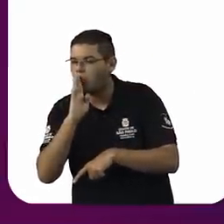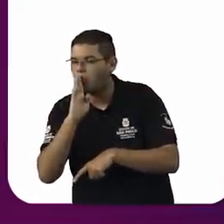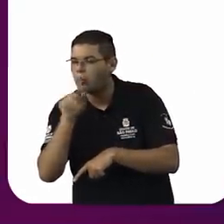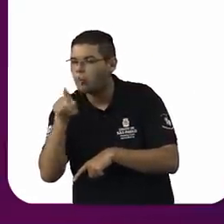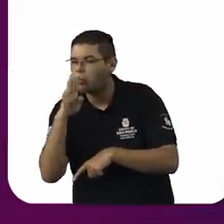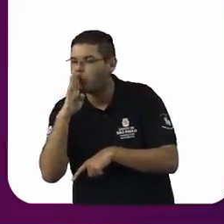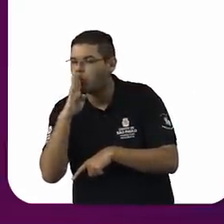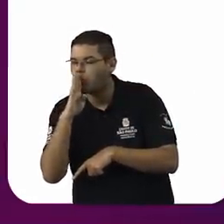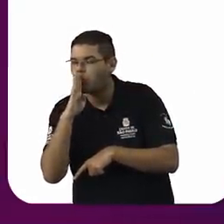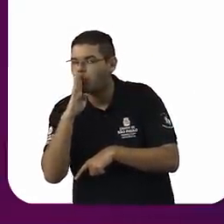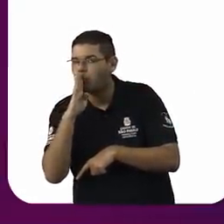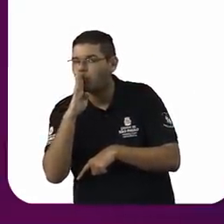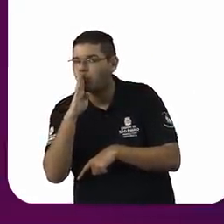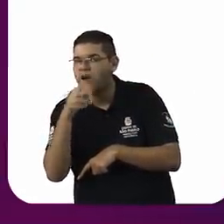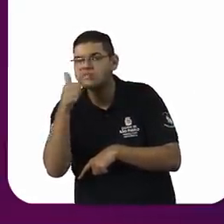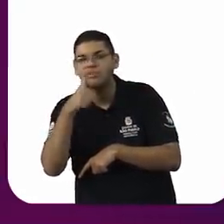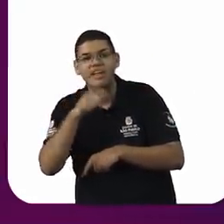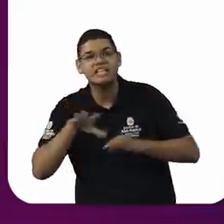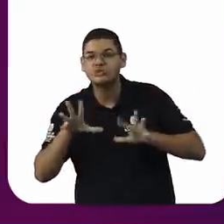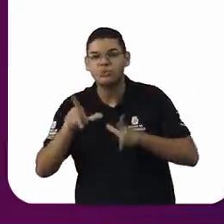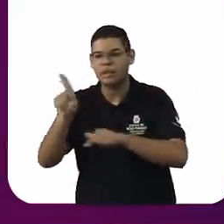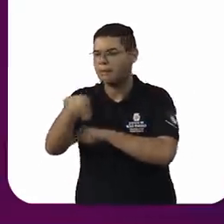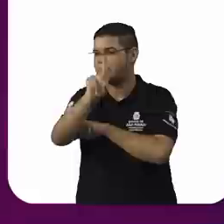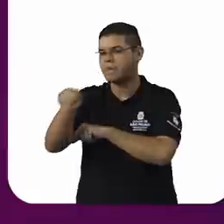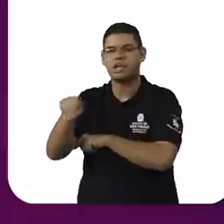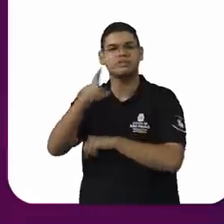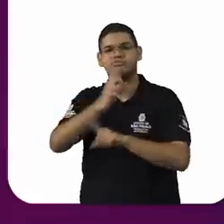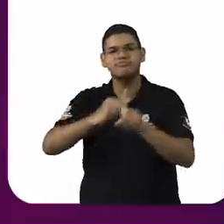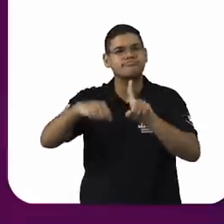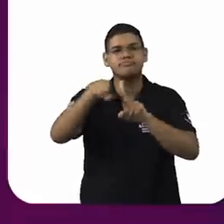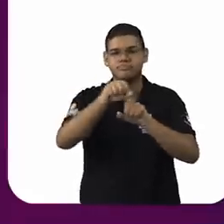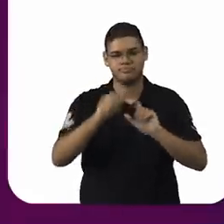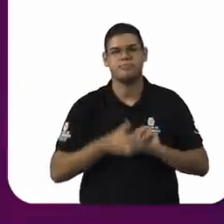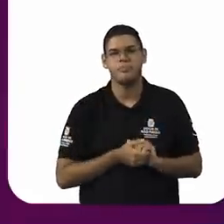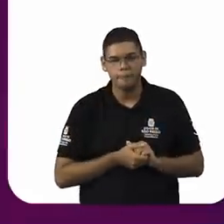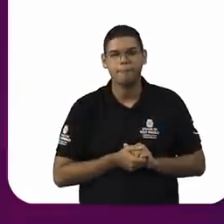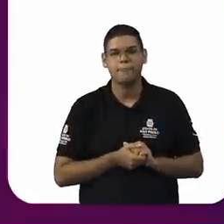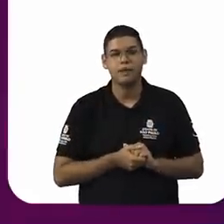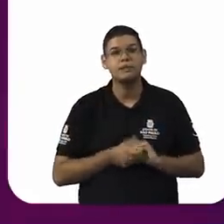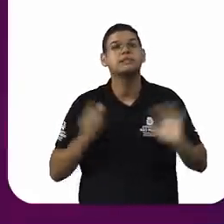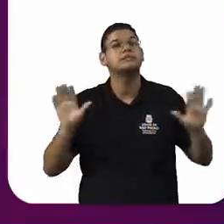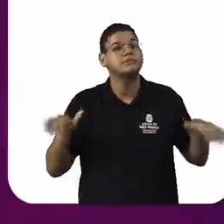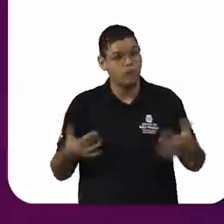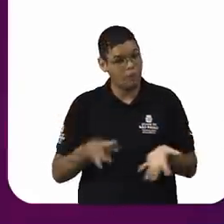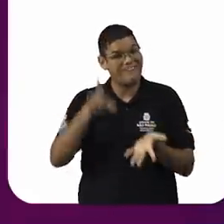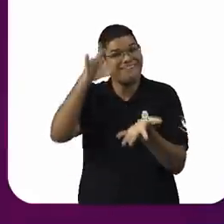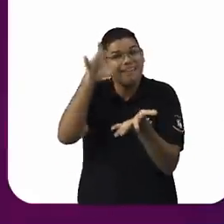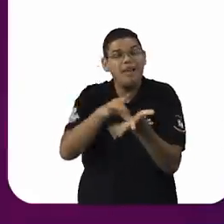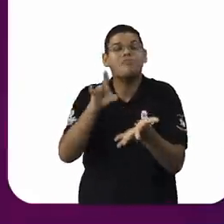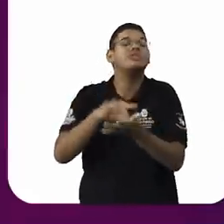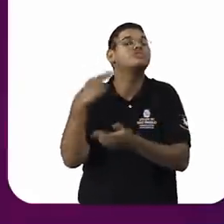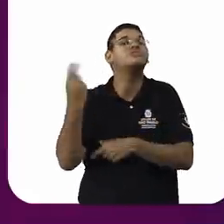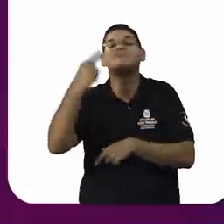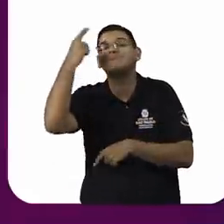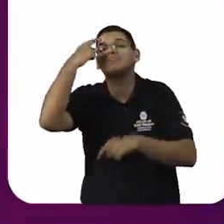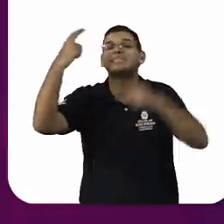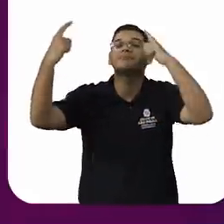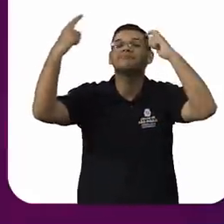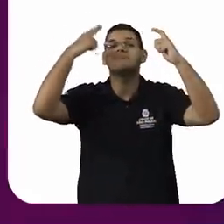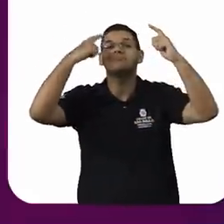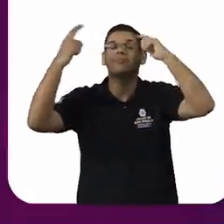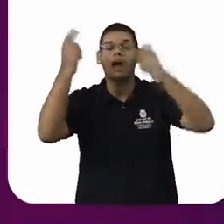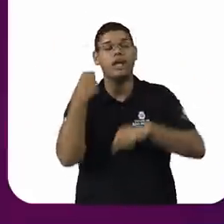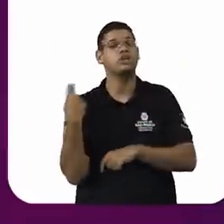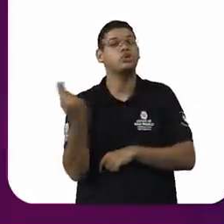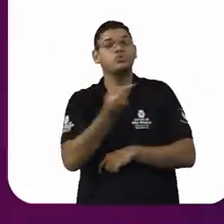do âmbito social. Então, é irreal pensar que as nossas atitudes, o nosso reconhecimento do nosso valor,